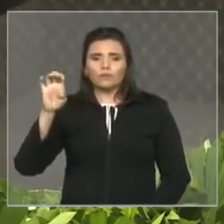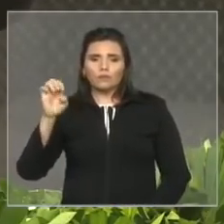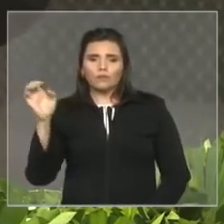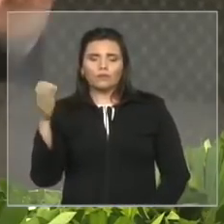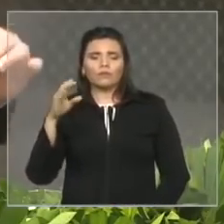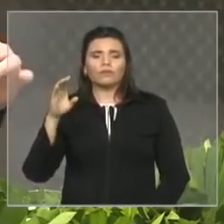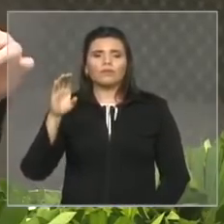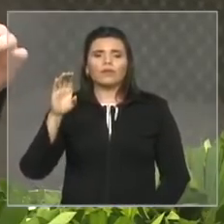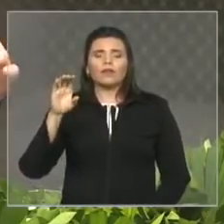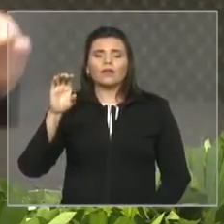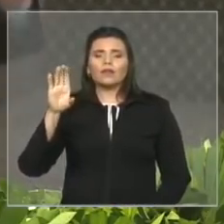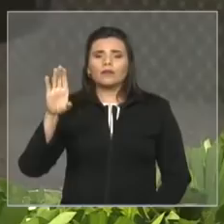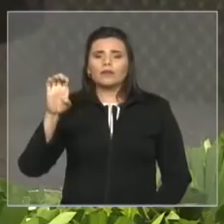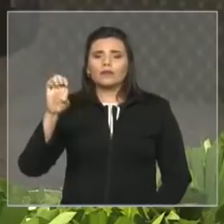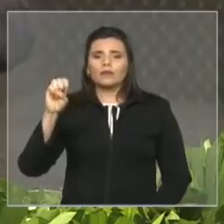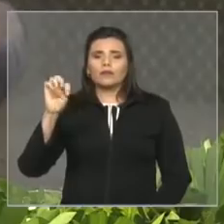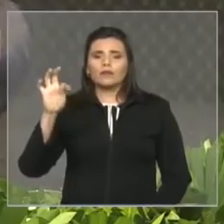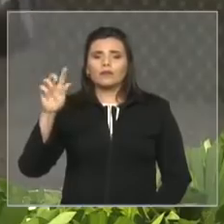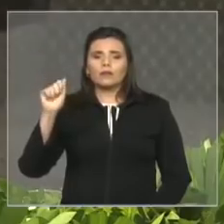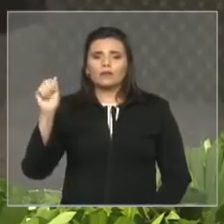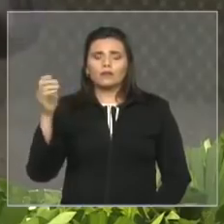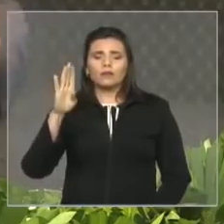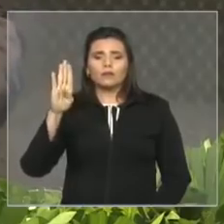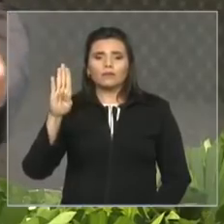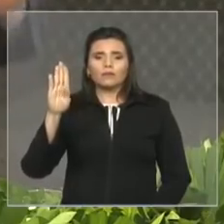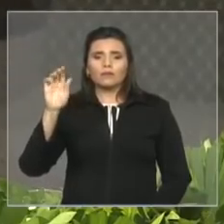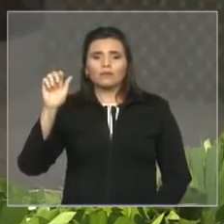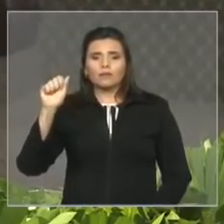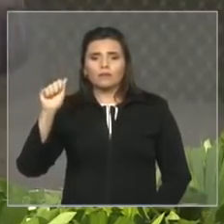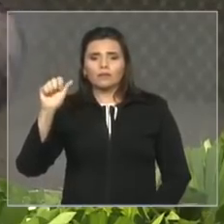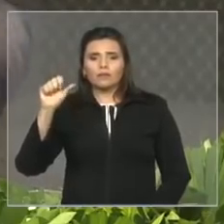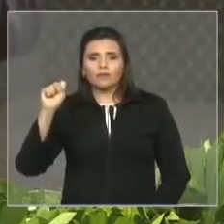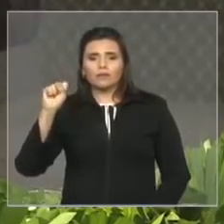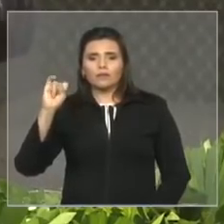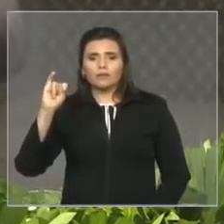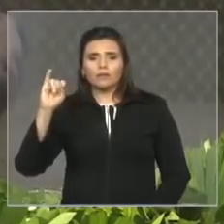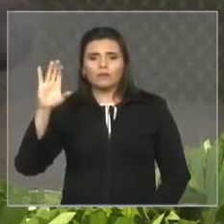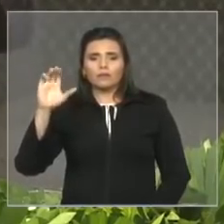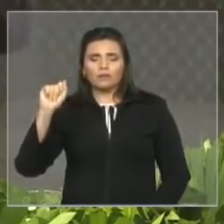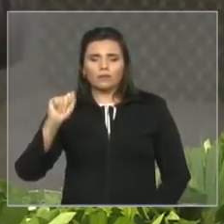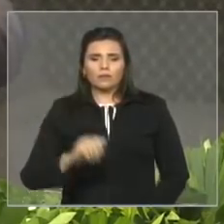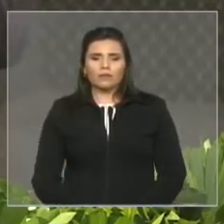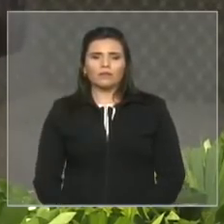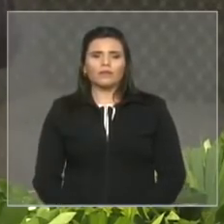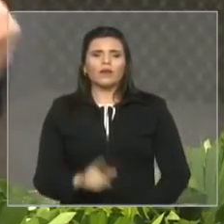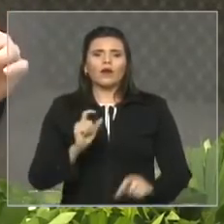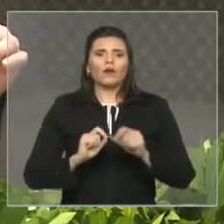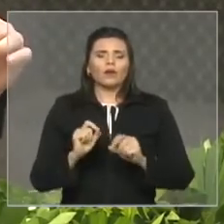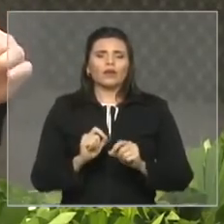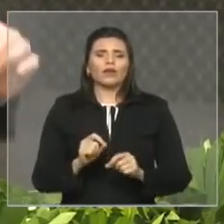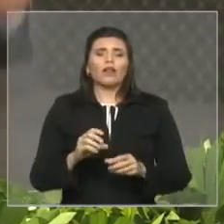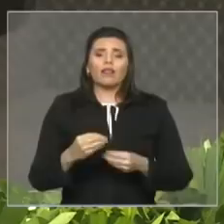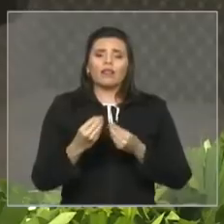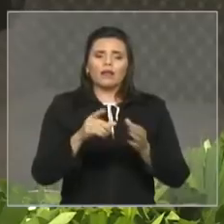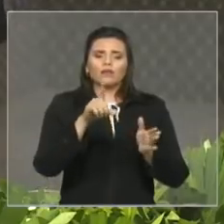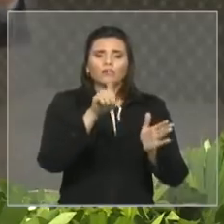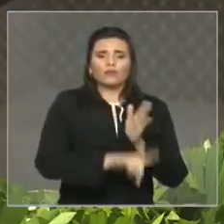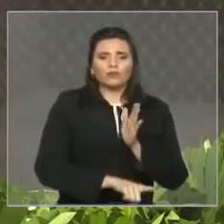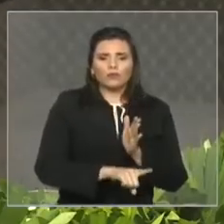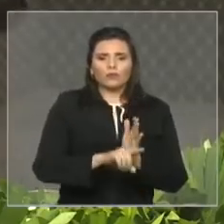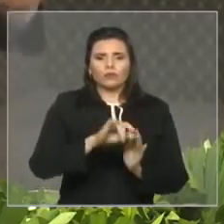da federação que renuncia totalmente ao ICMS incidente sobre a cesta básica e